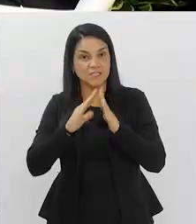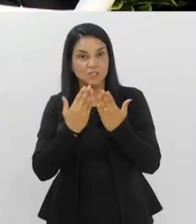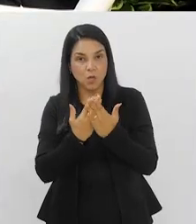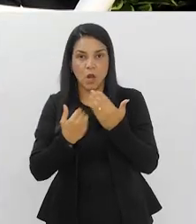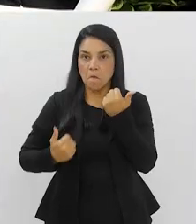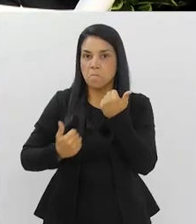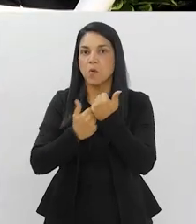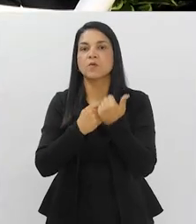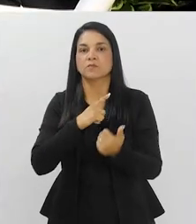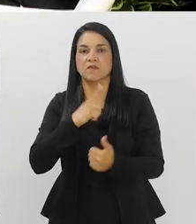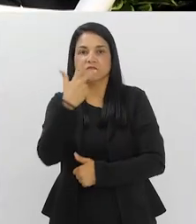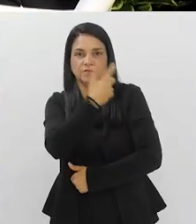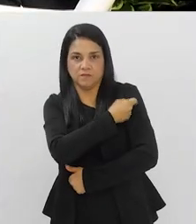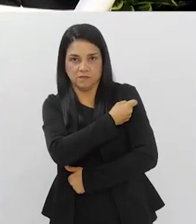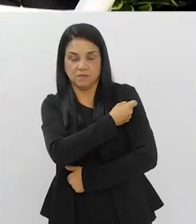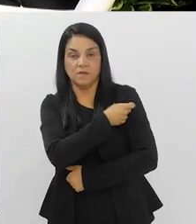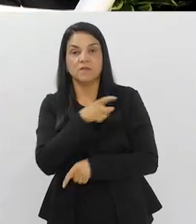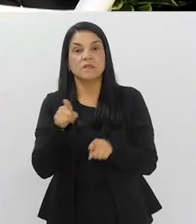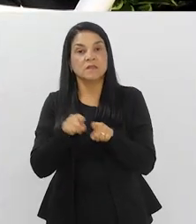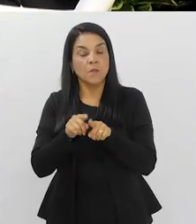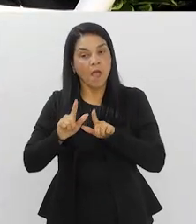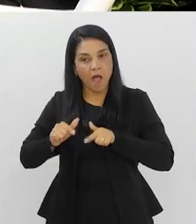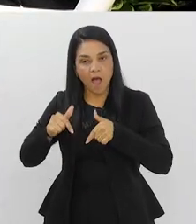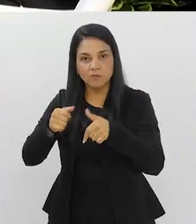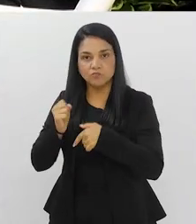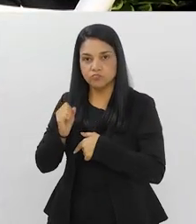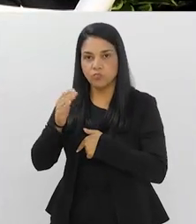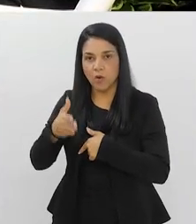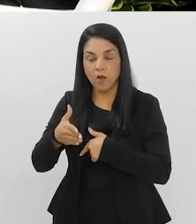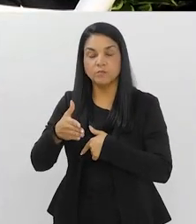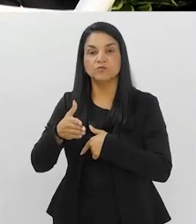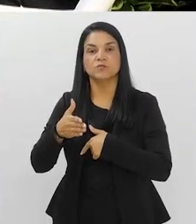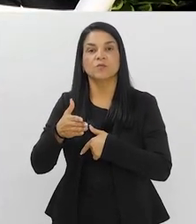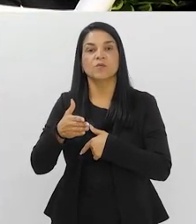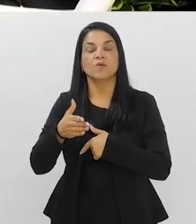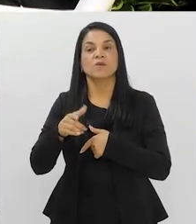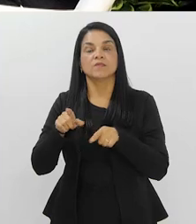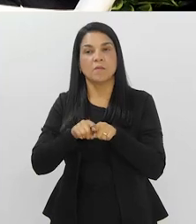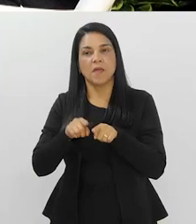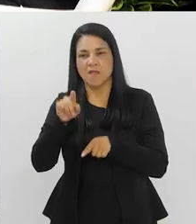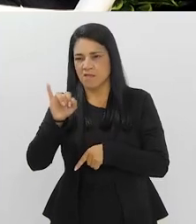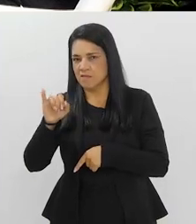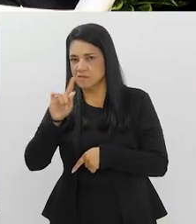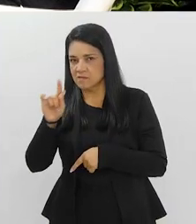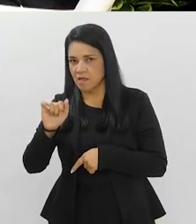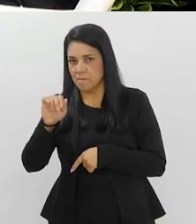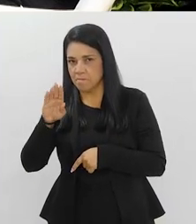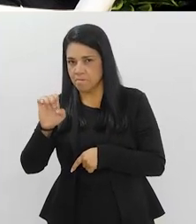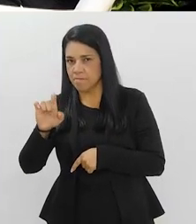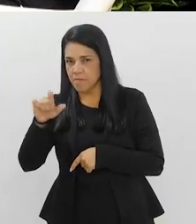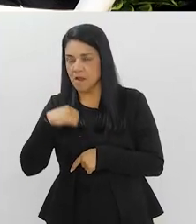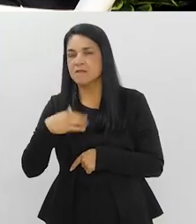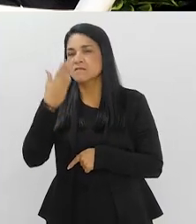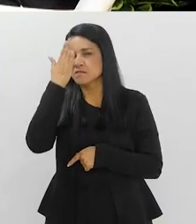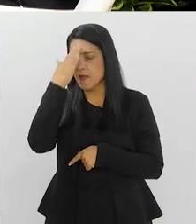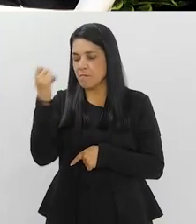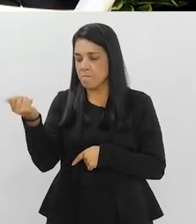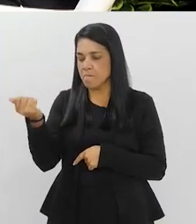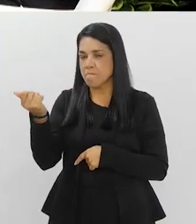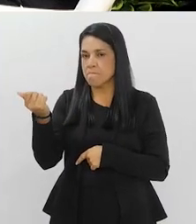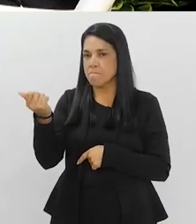receberam esse apoio. só que não é só isso. Nós atuamos também em outra frente. A Isabela sabe muito, ela sabe melhor do que eu,